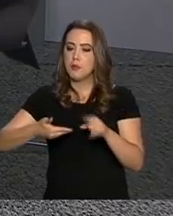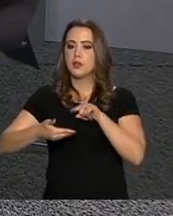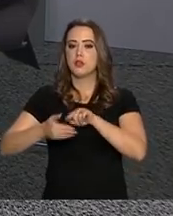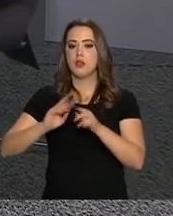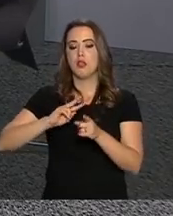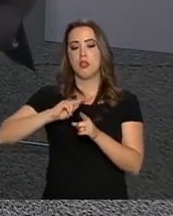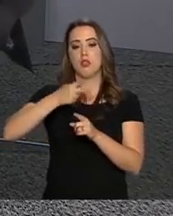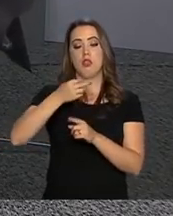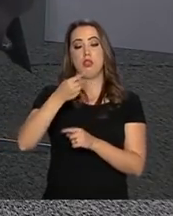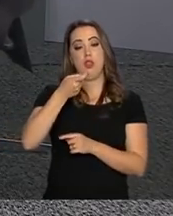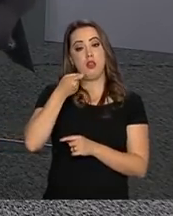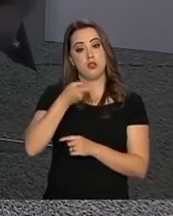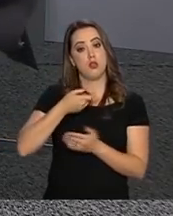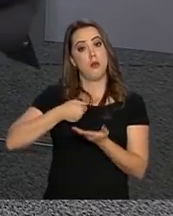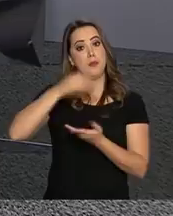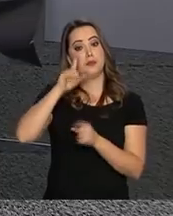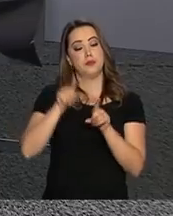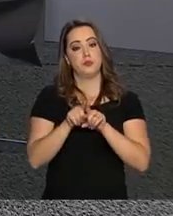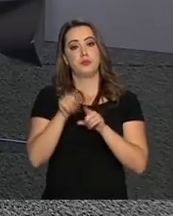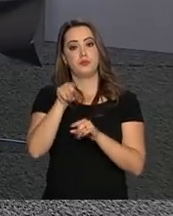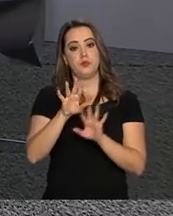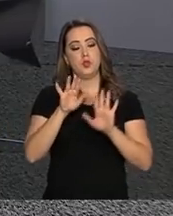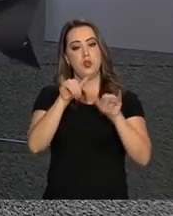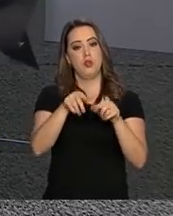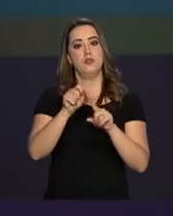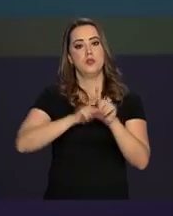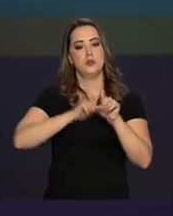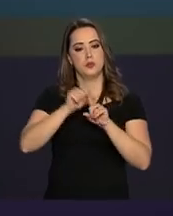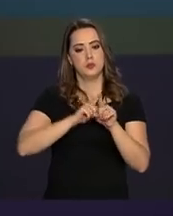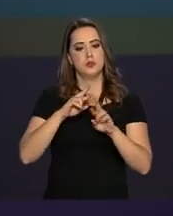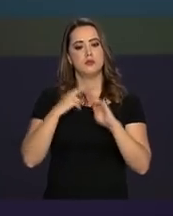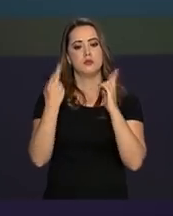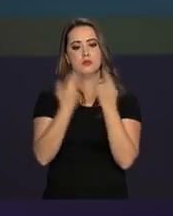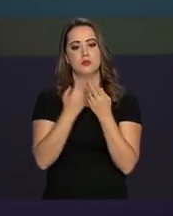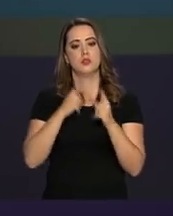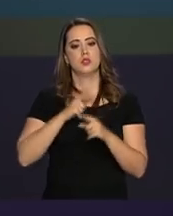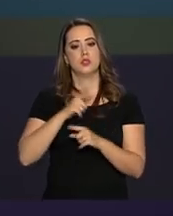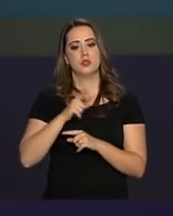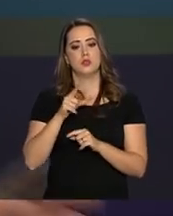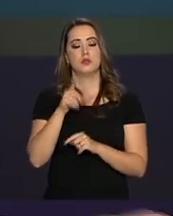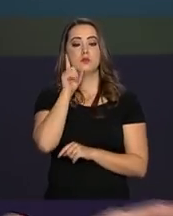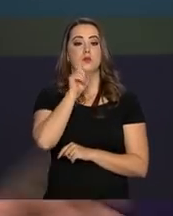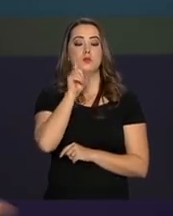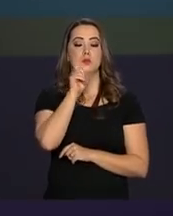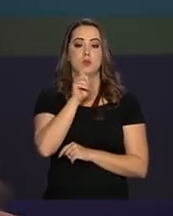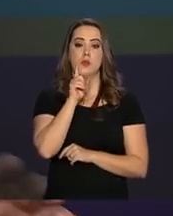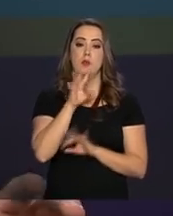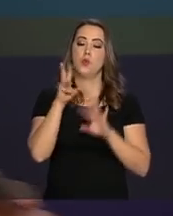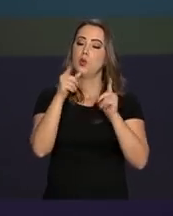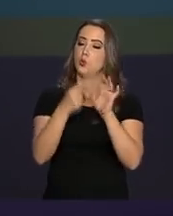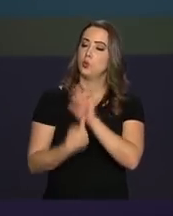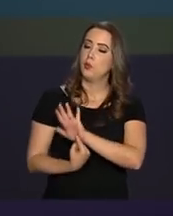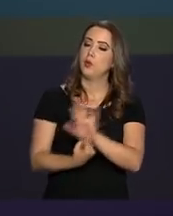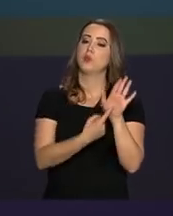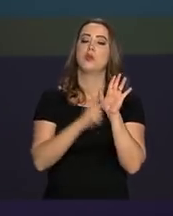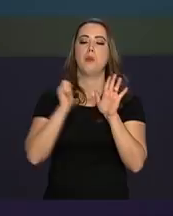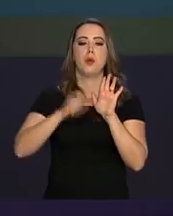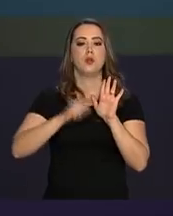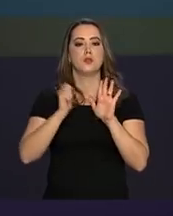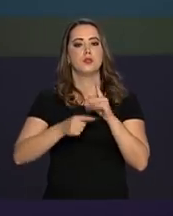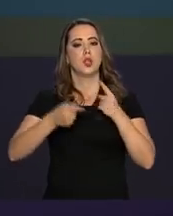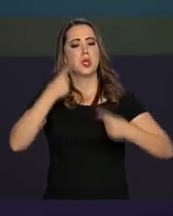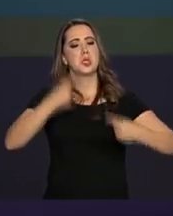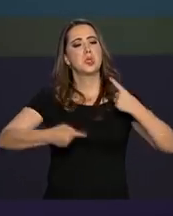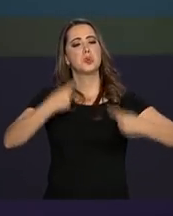uma reunião em Pequim. E, no fim desse mês, vai ocorrer uma reunião nos Estados Unidos. E, ao que tudo indica, pode ser que essa